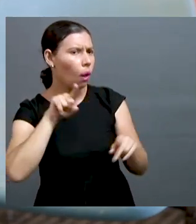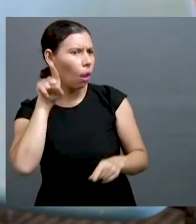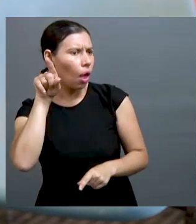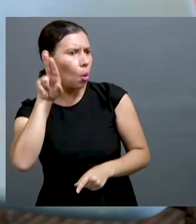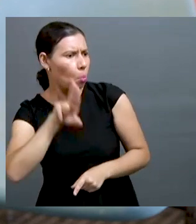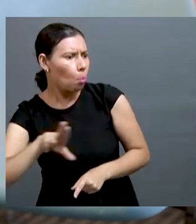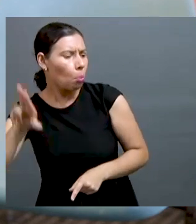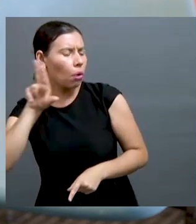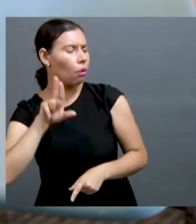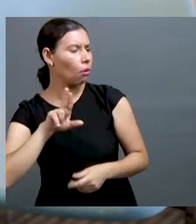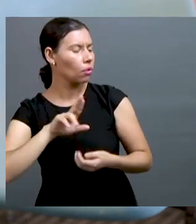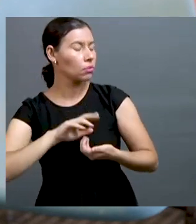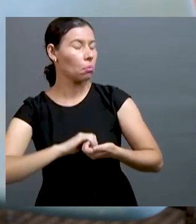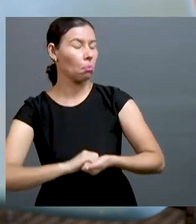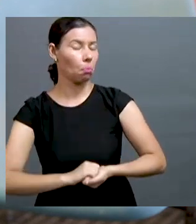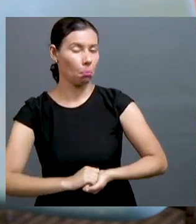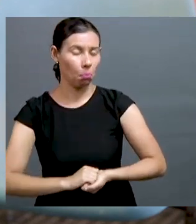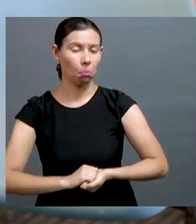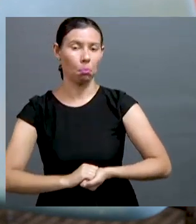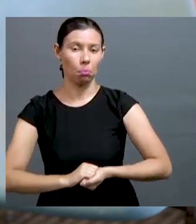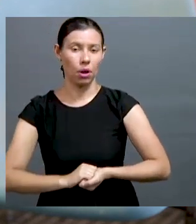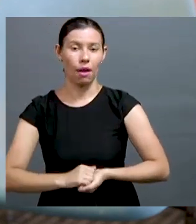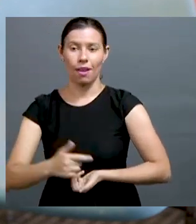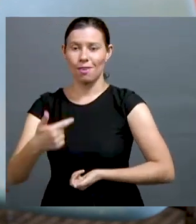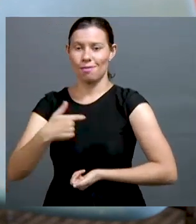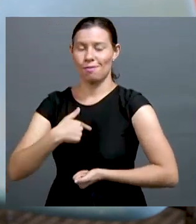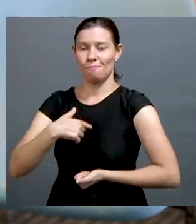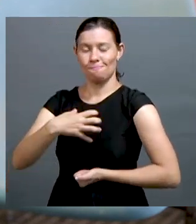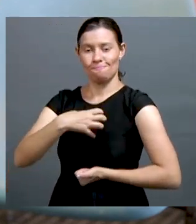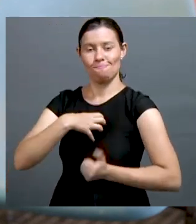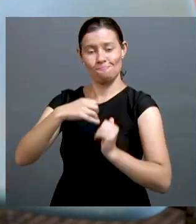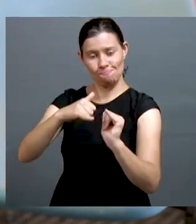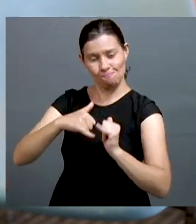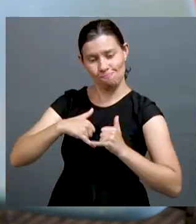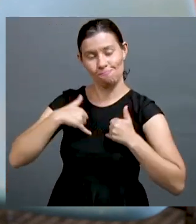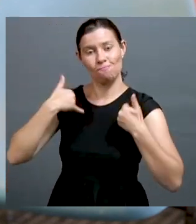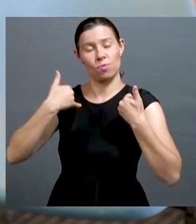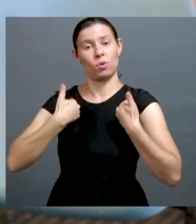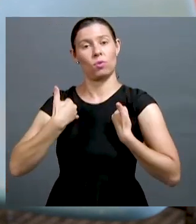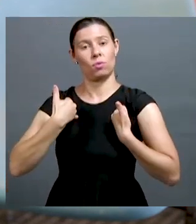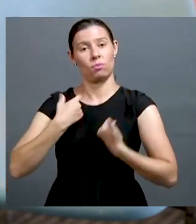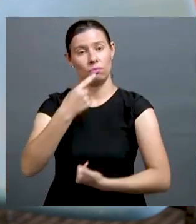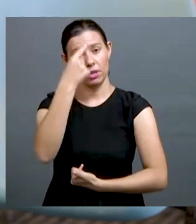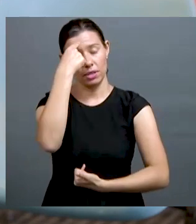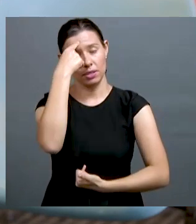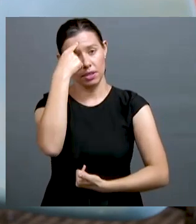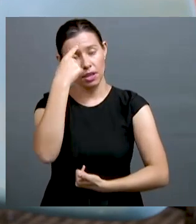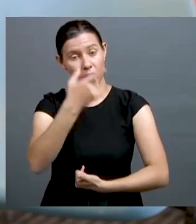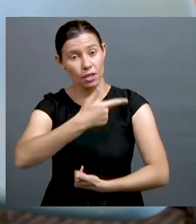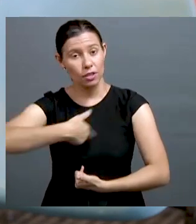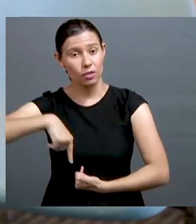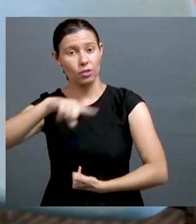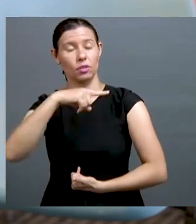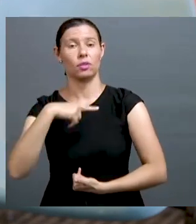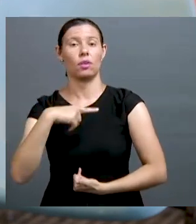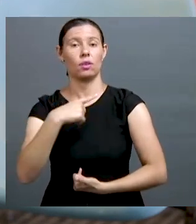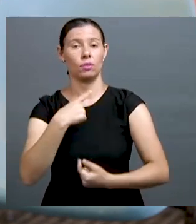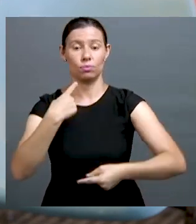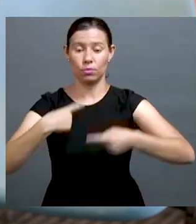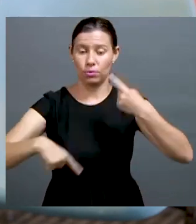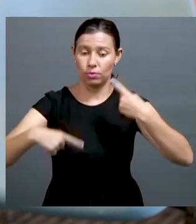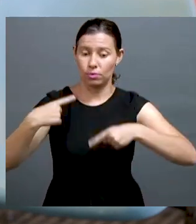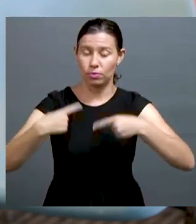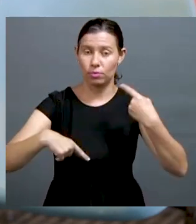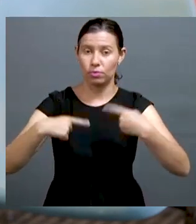mas é na UFO, é lá em Uberlândia, né? Então, assim, eu tenho muito orgulho de